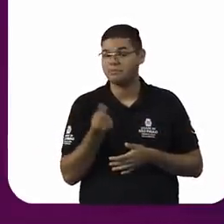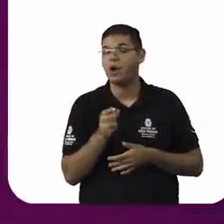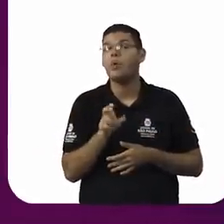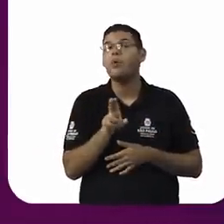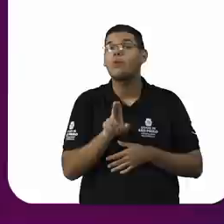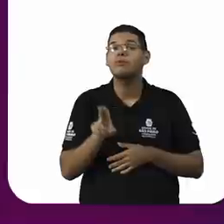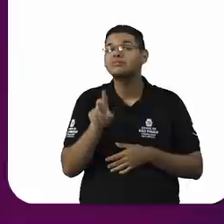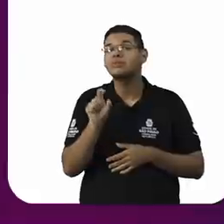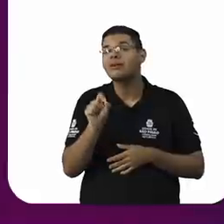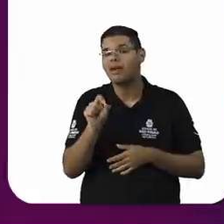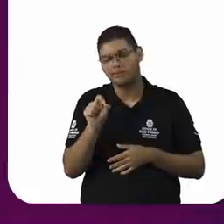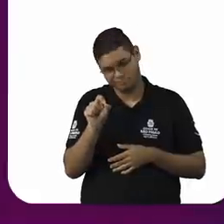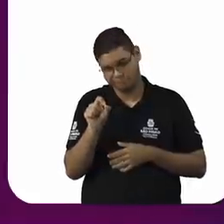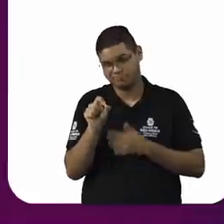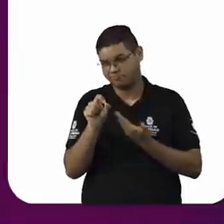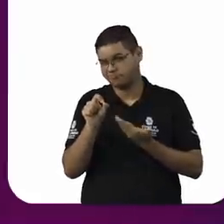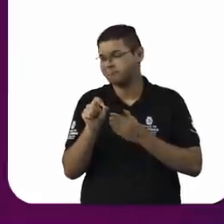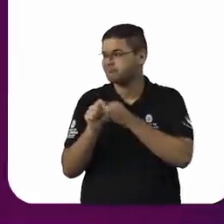utilizamos